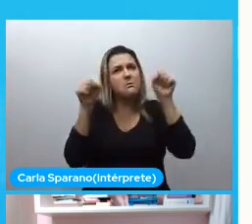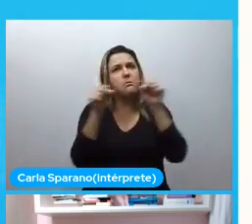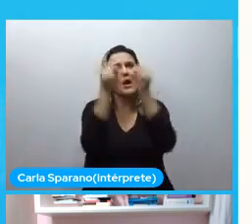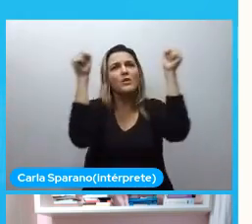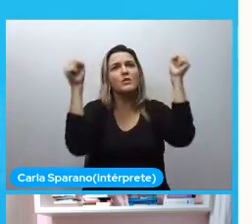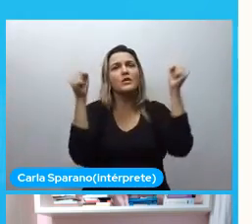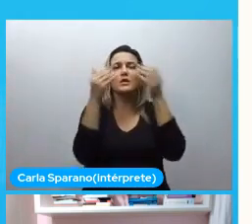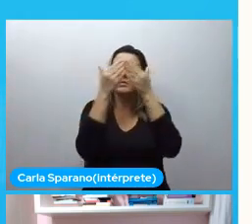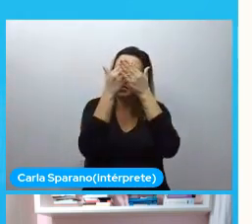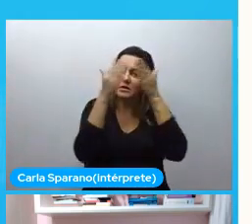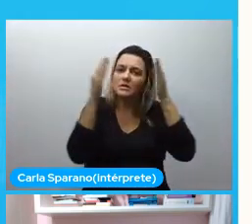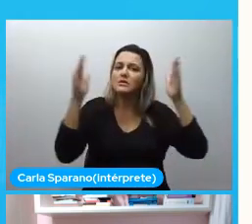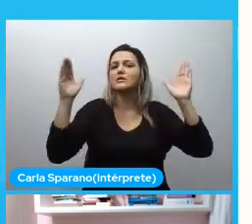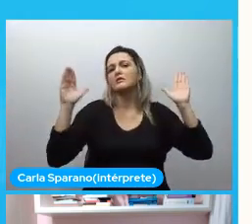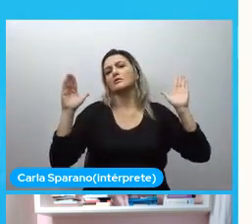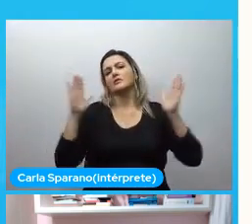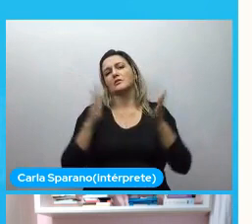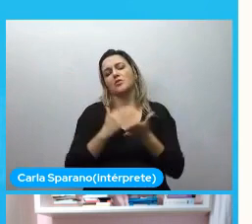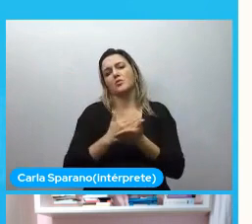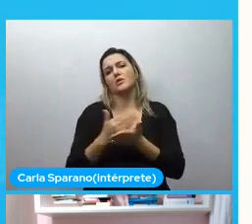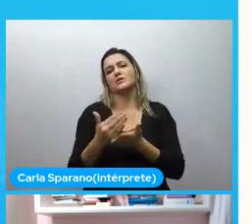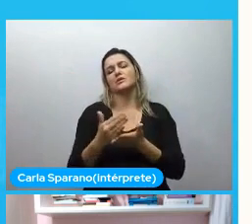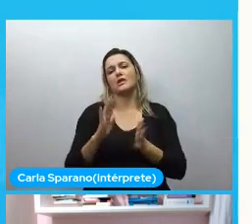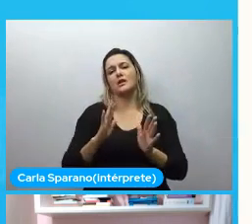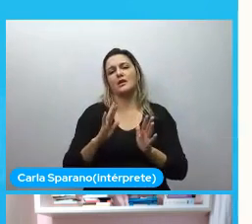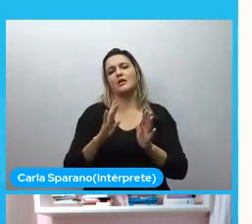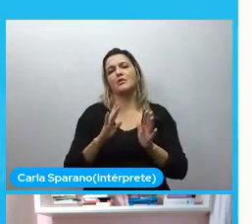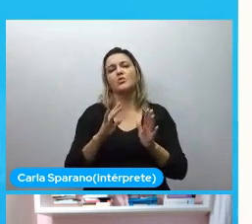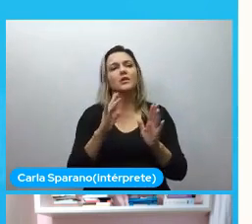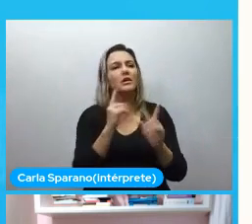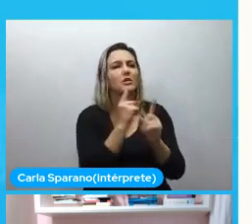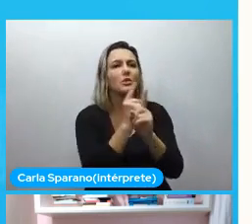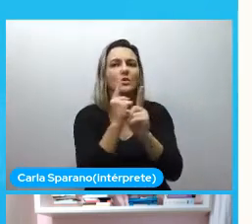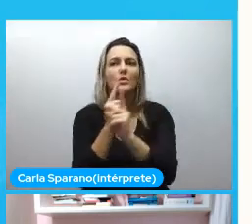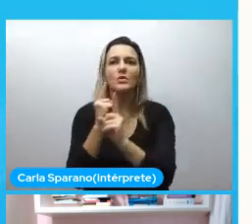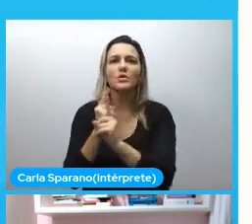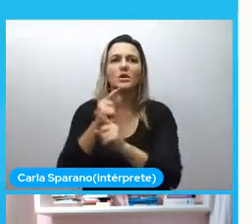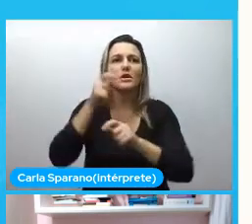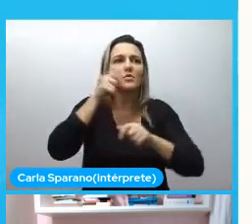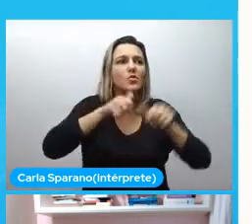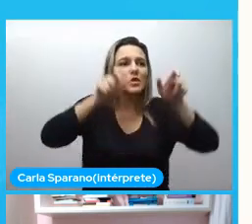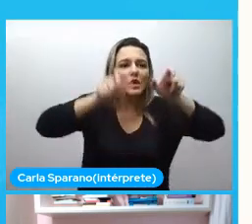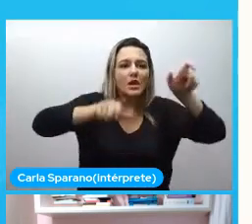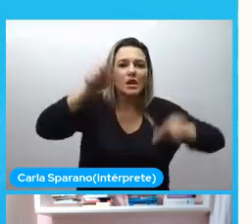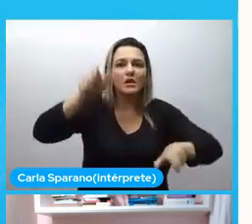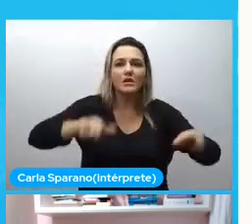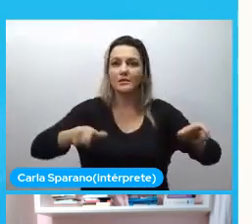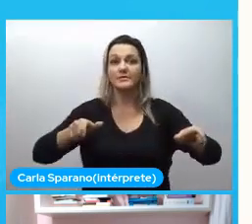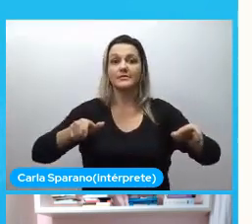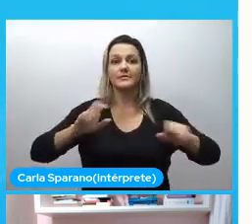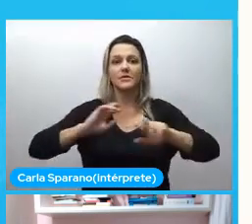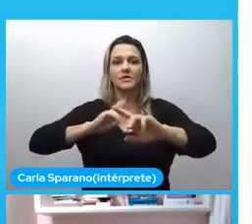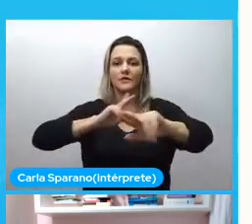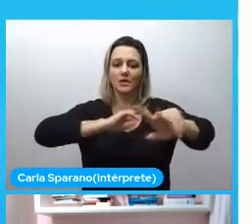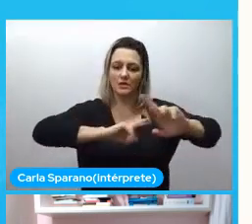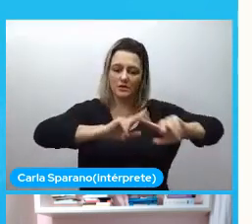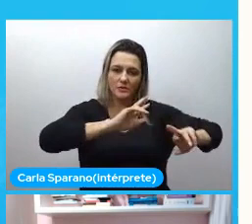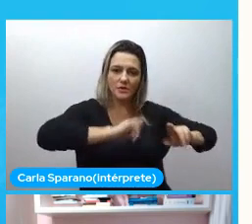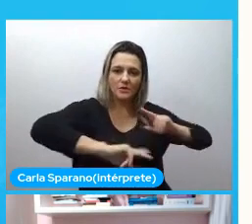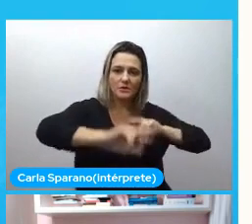a desmitificar quando encontrei várias mulheres eu encontrei várias pessoas diferentes de mim pessoas que tinham